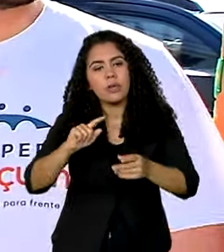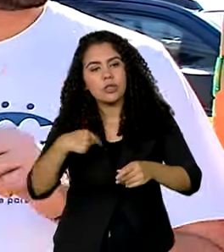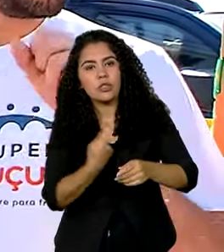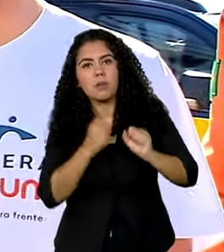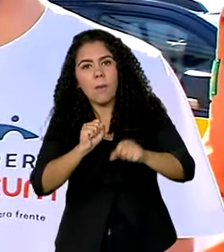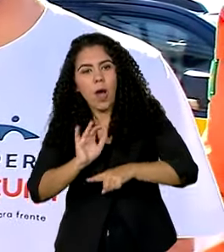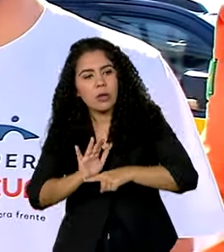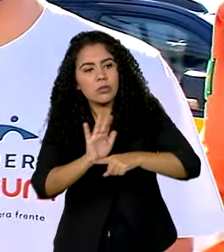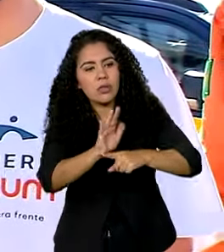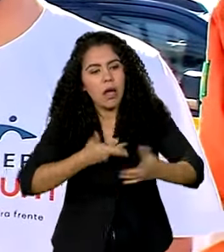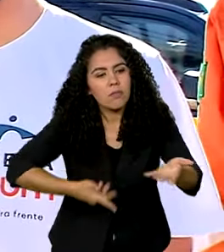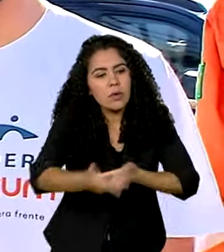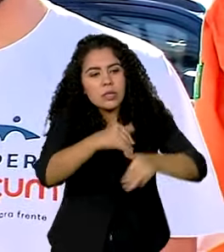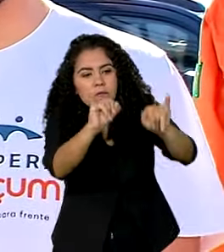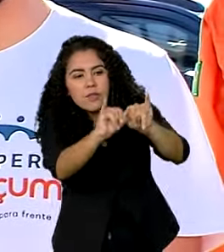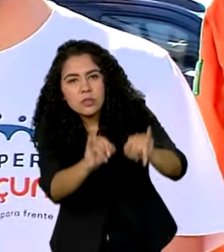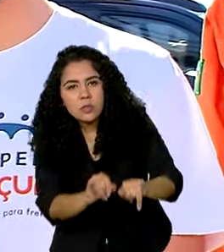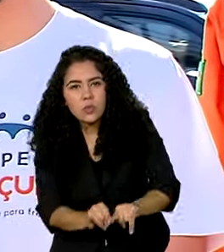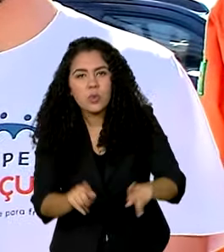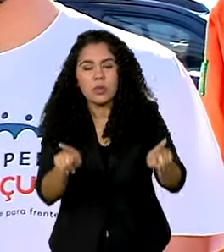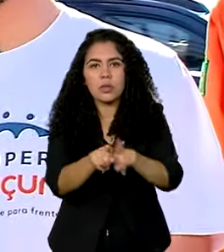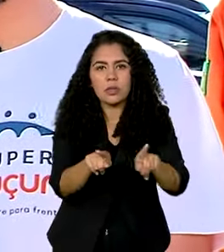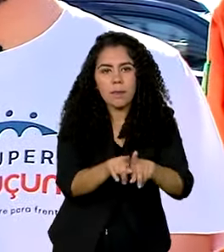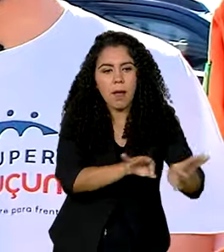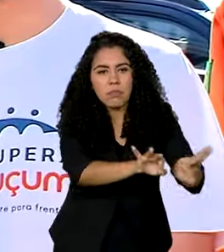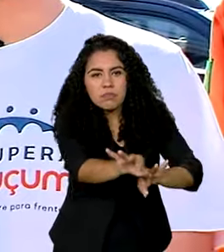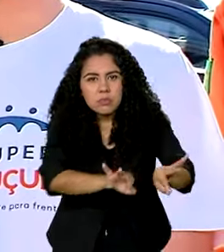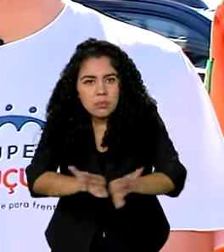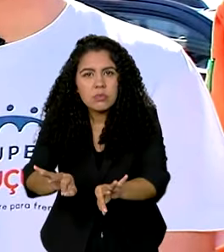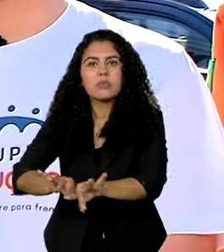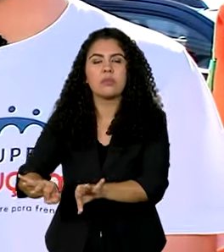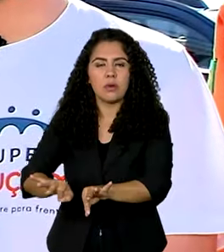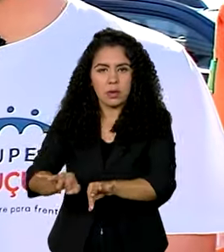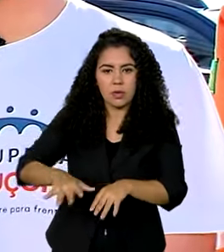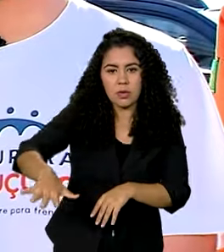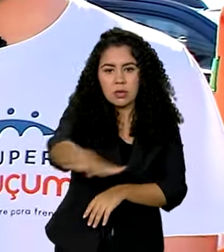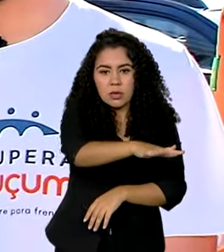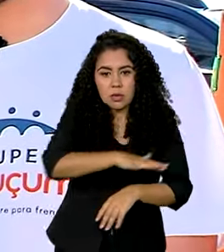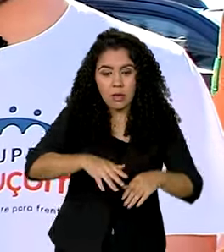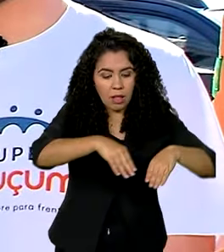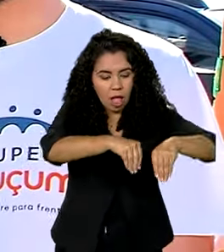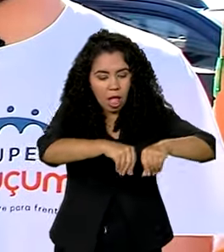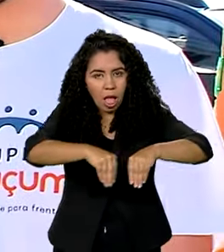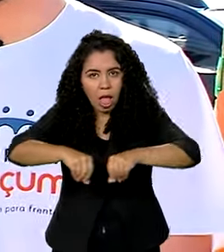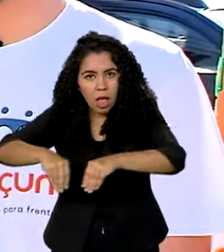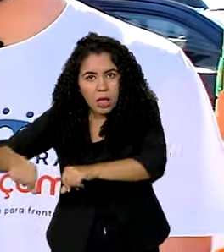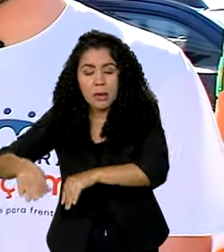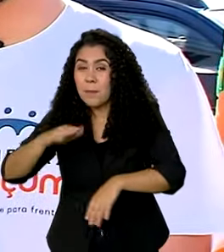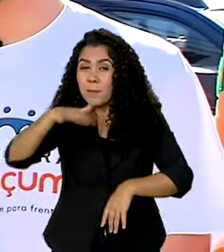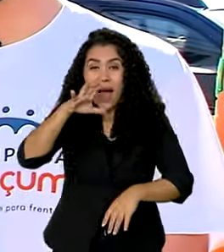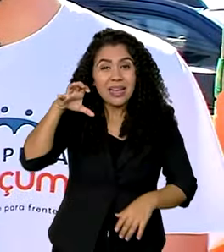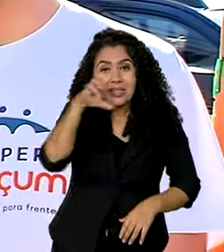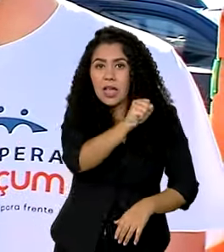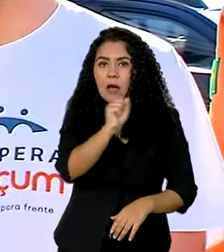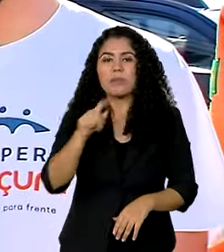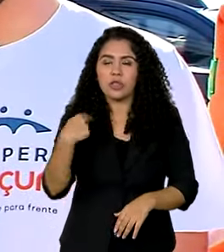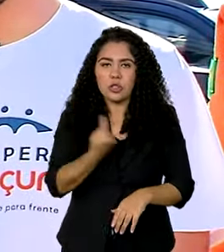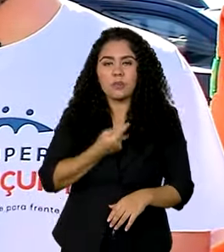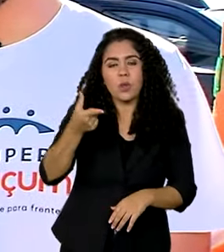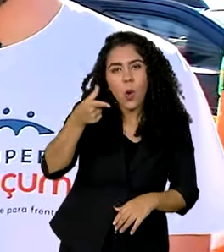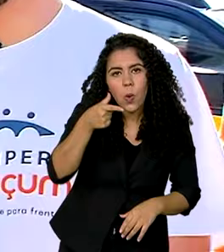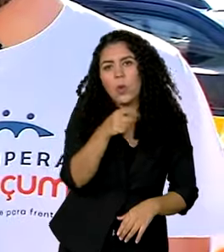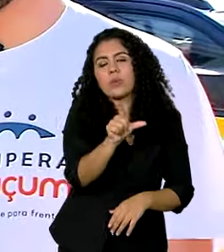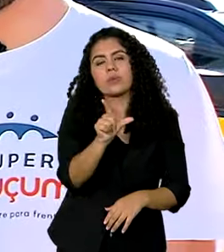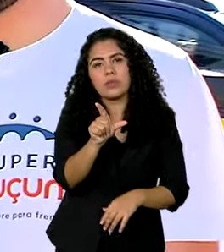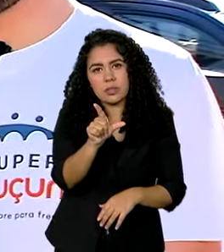urbana, criar as condições de habitabilidade desses terrenos, para que o mais rapidamente possível a gente possa ter